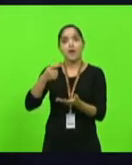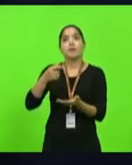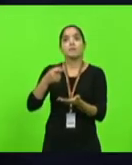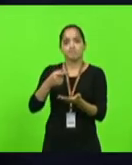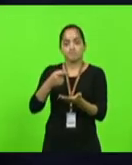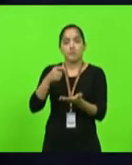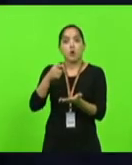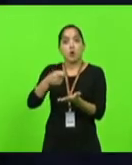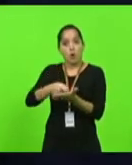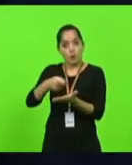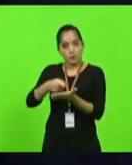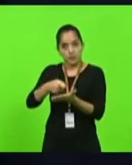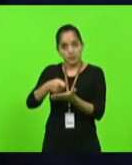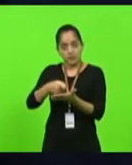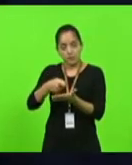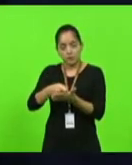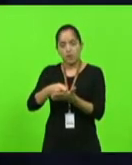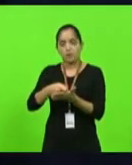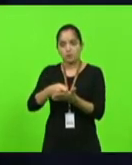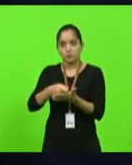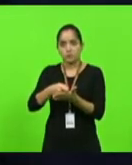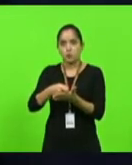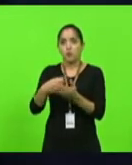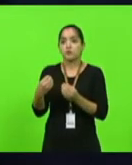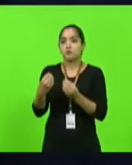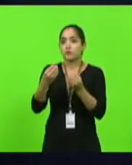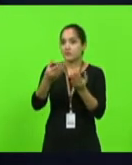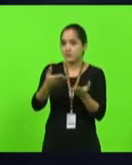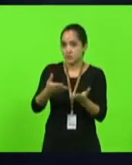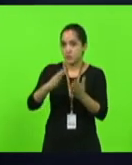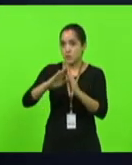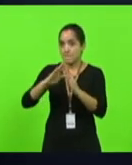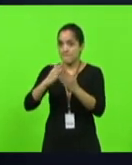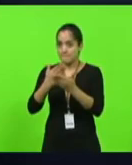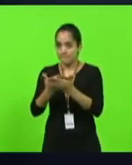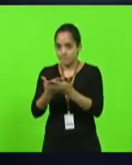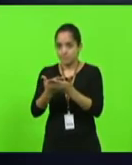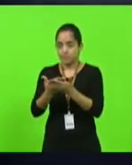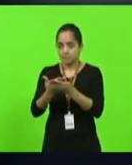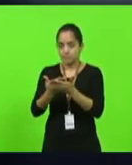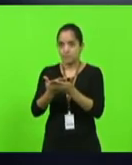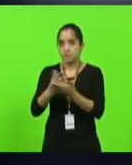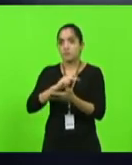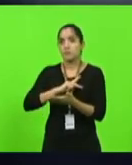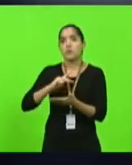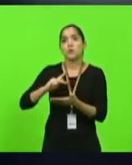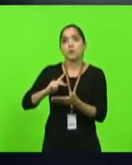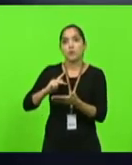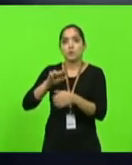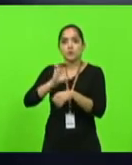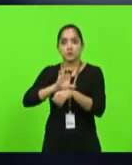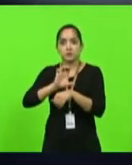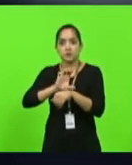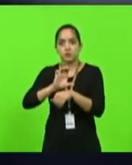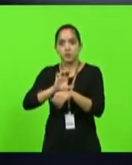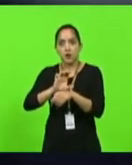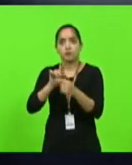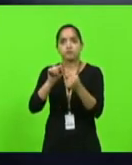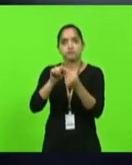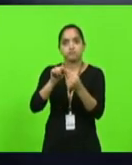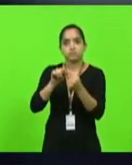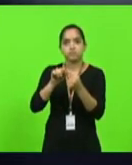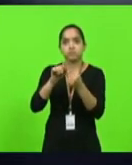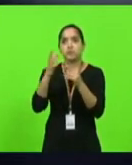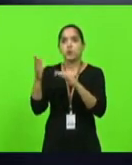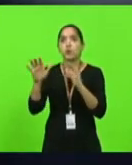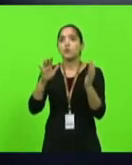vírgula, quando fornecido uniforme escolar pelo Poder Público Estadual seja compatível com o clima de cada